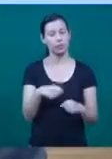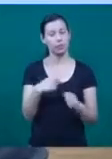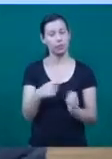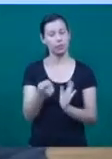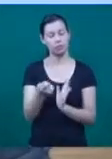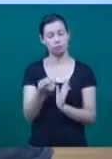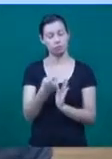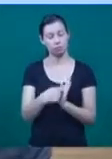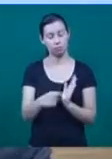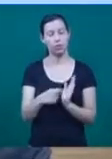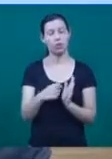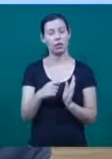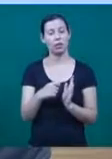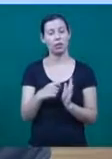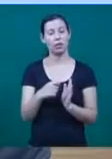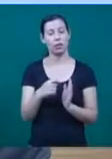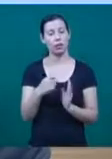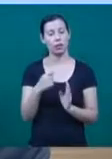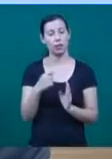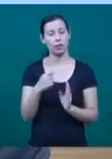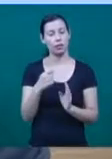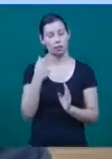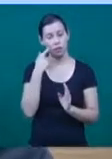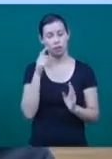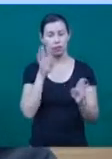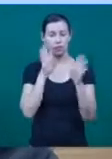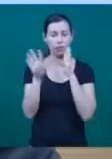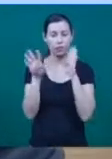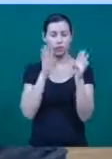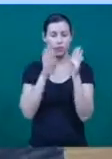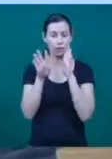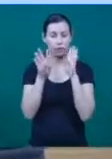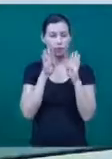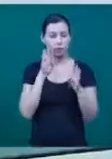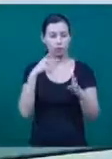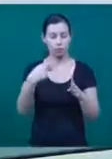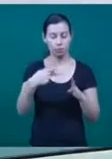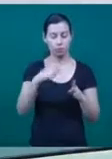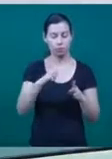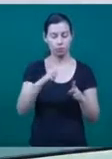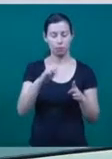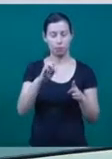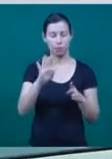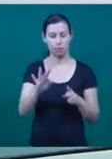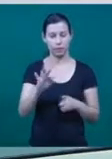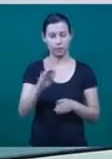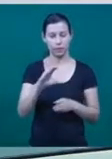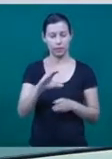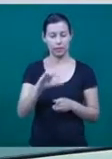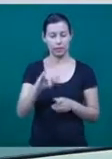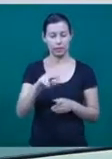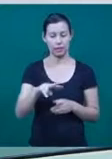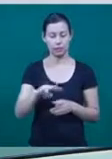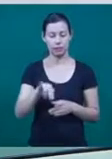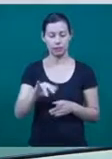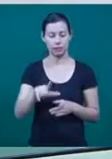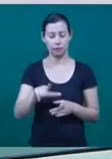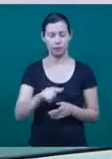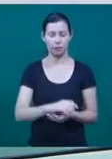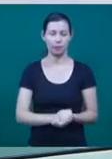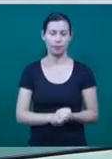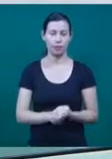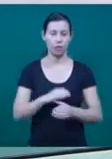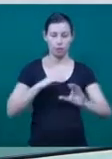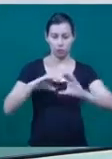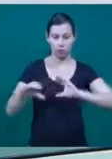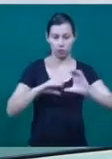simples. Para acessá-lo, basta entrar na página do PET Civil, no Facebook. A comunicação é essencial no cotidiano